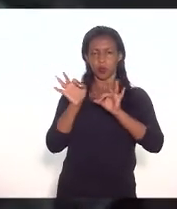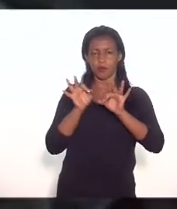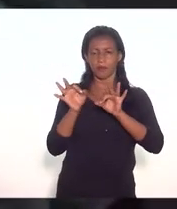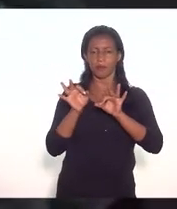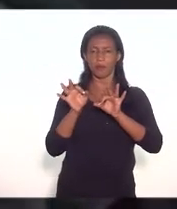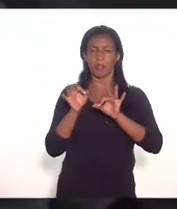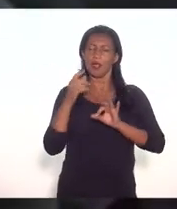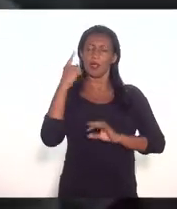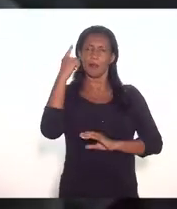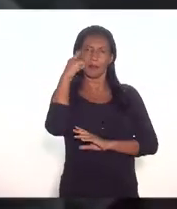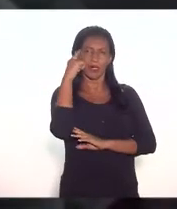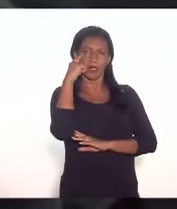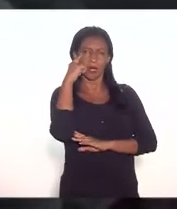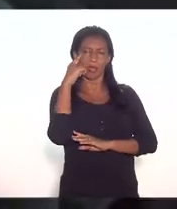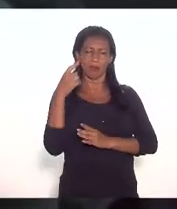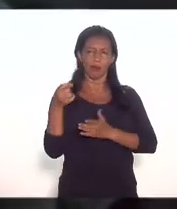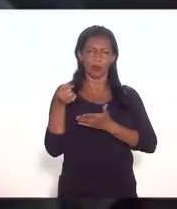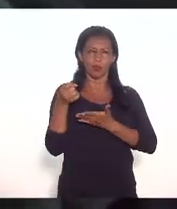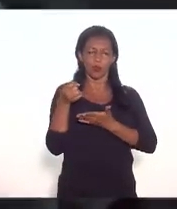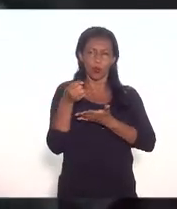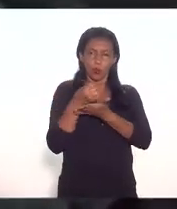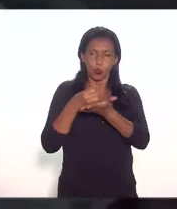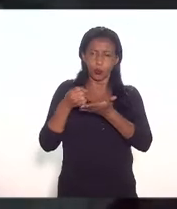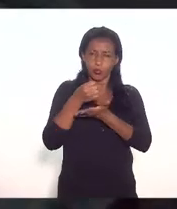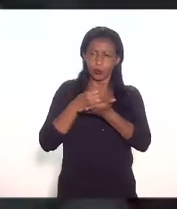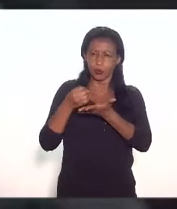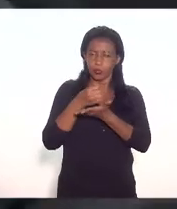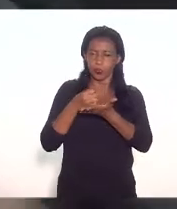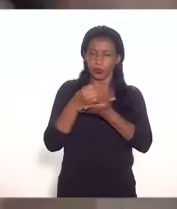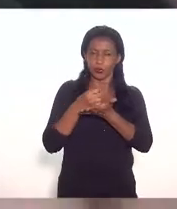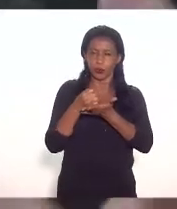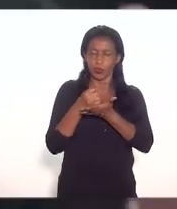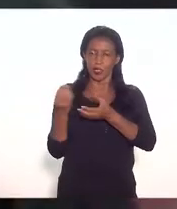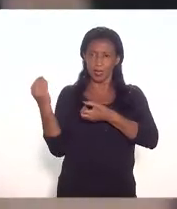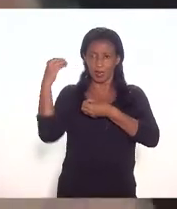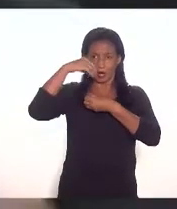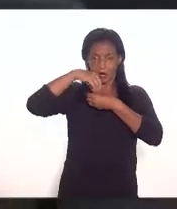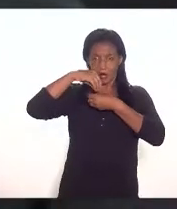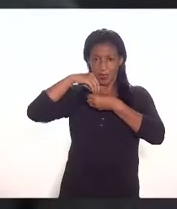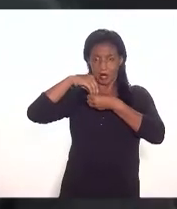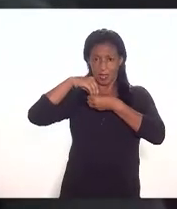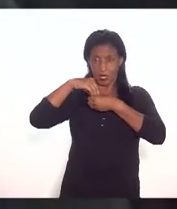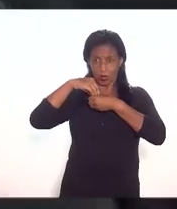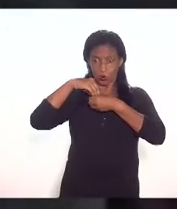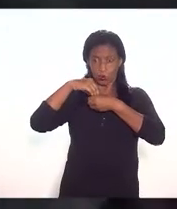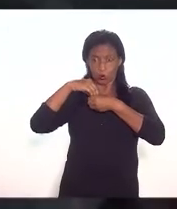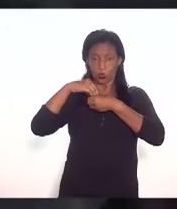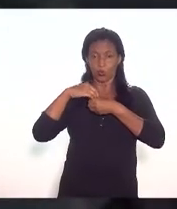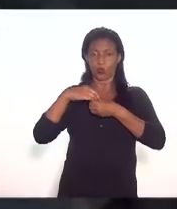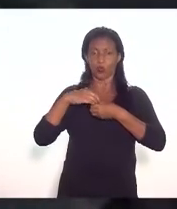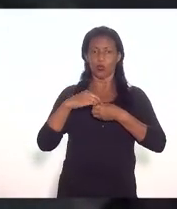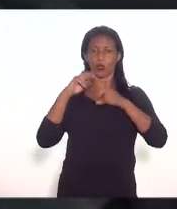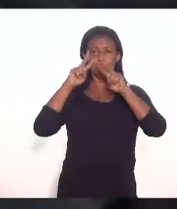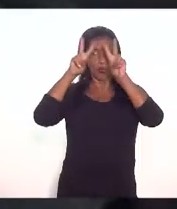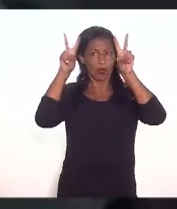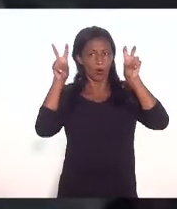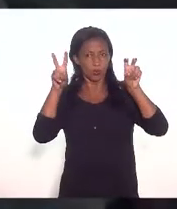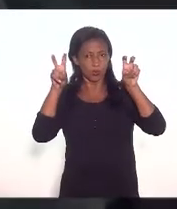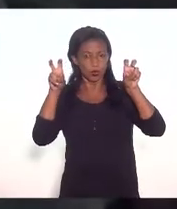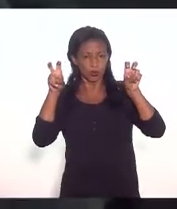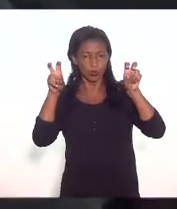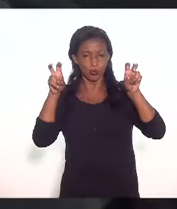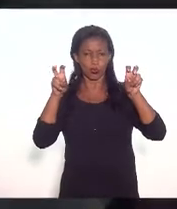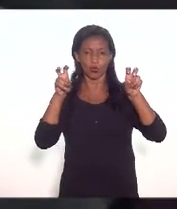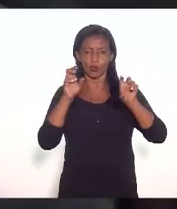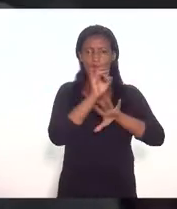nos fundamentos que o projeto propunha que era dentro de um hub hub que inclusive é a terminologia